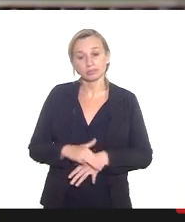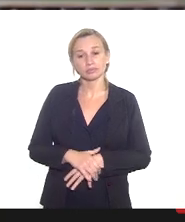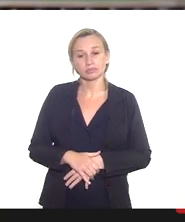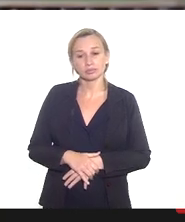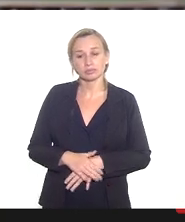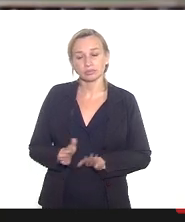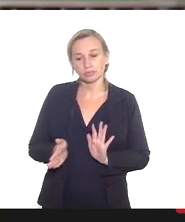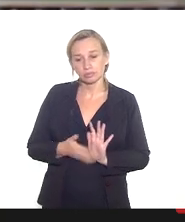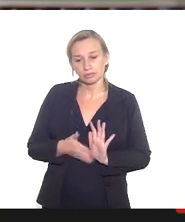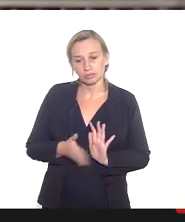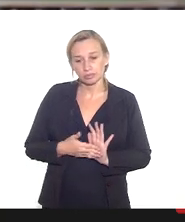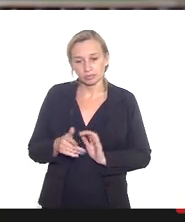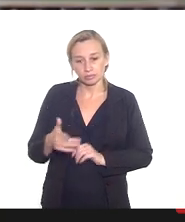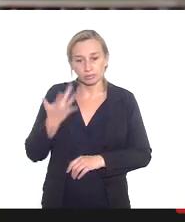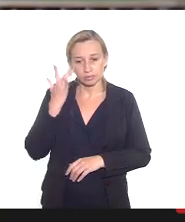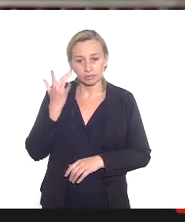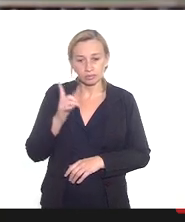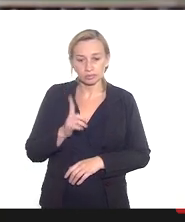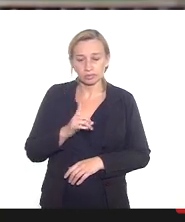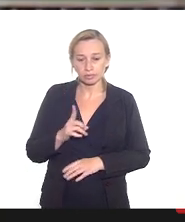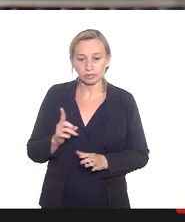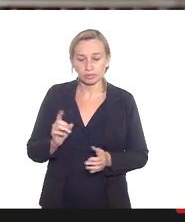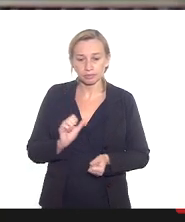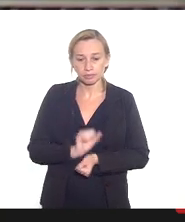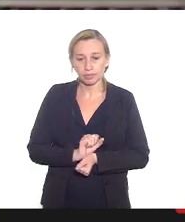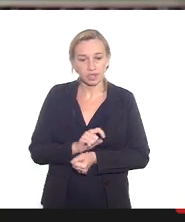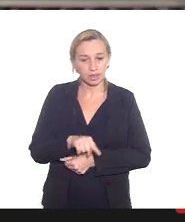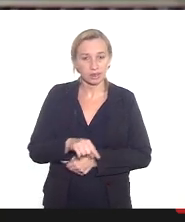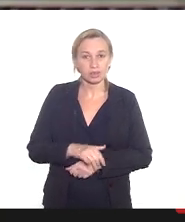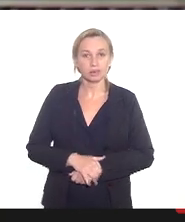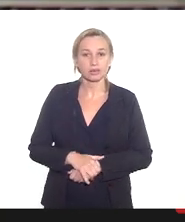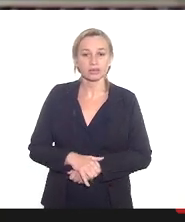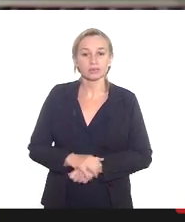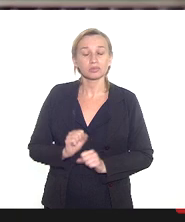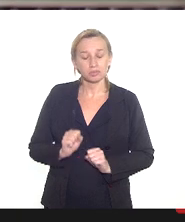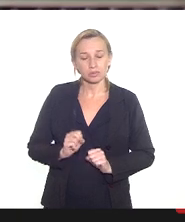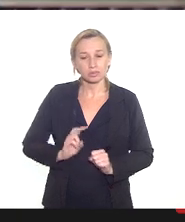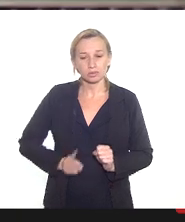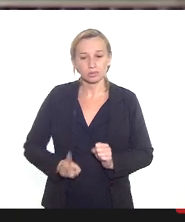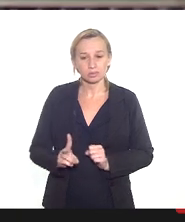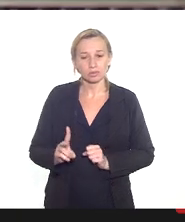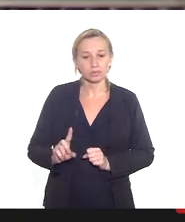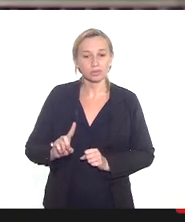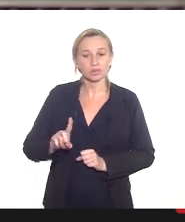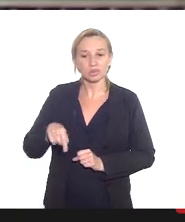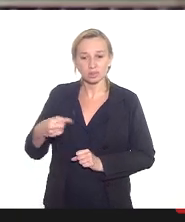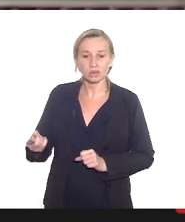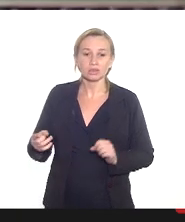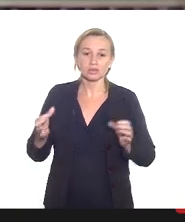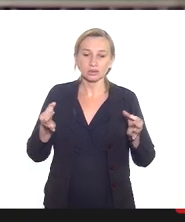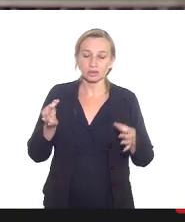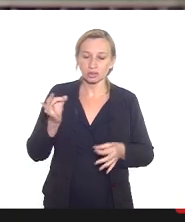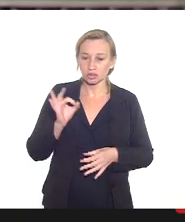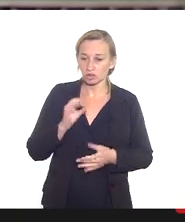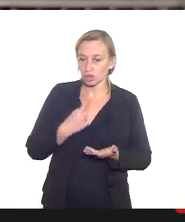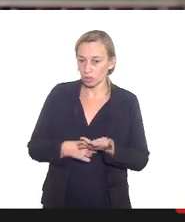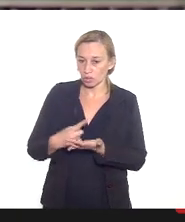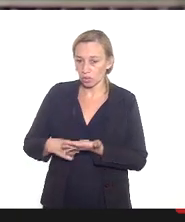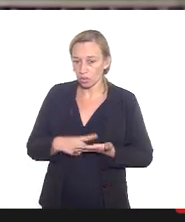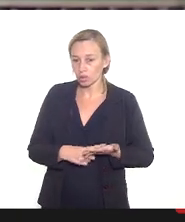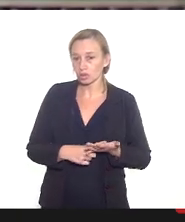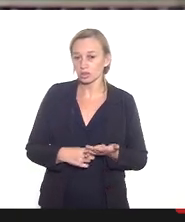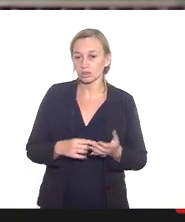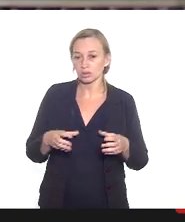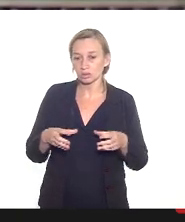aqui essa proposta eu acho que a gente não esgota aqui e talvez continuar claro de acordo com as agendas das